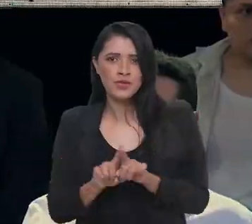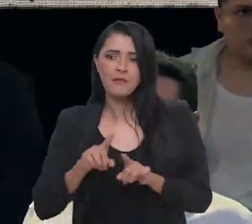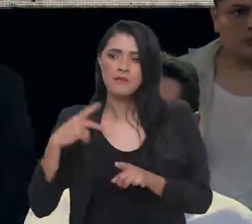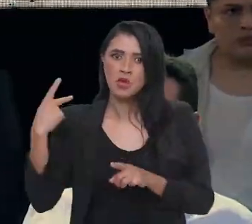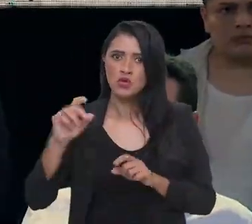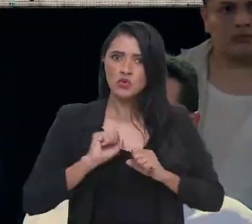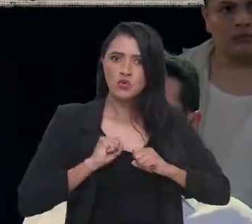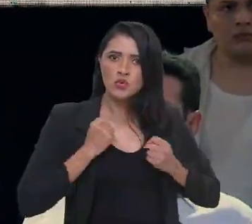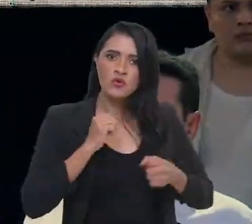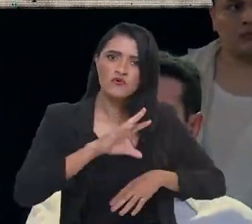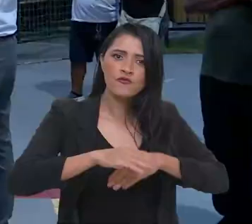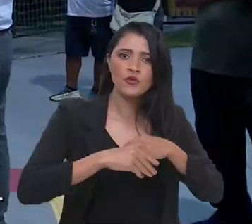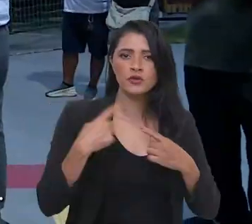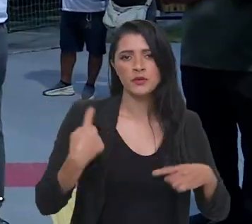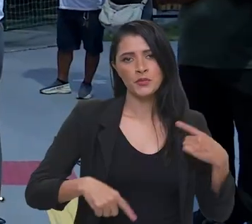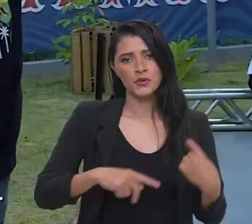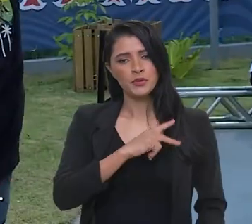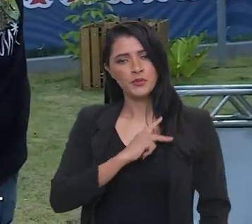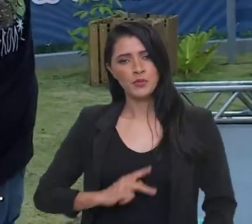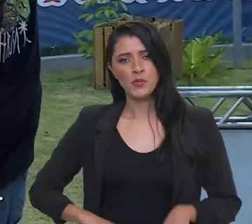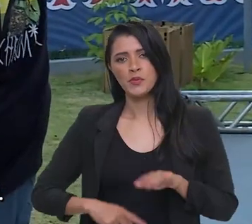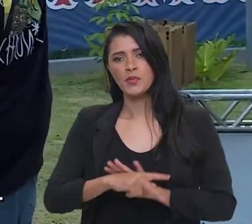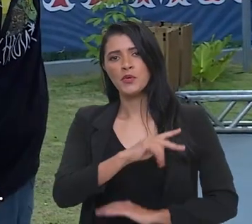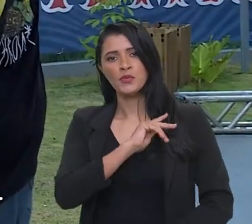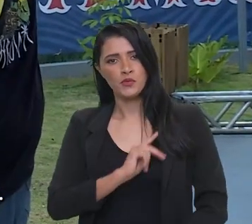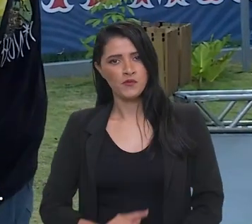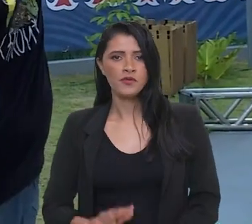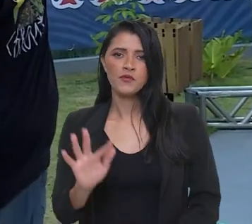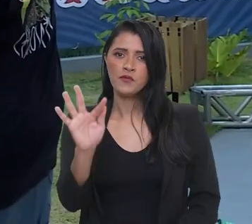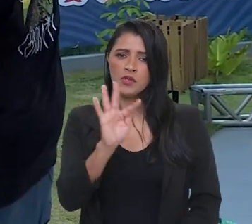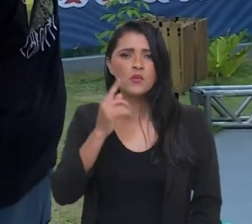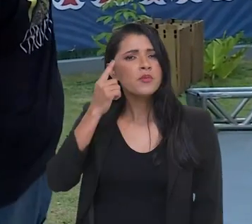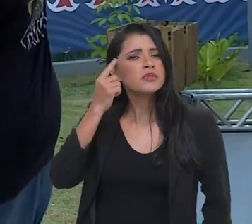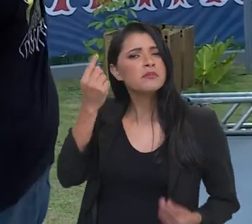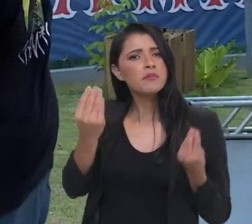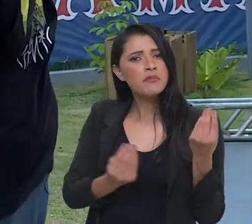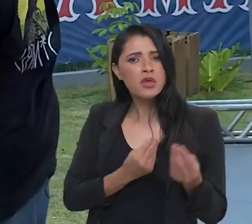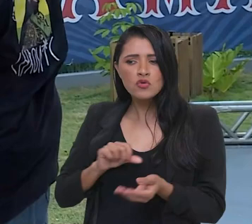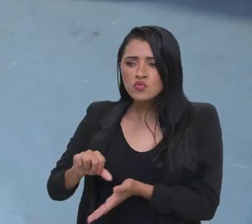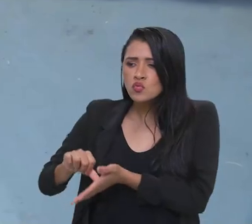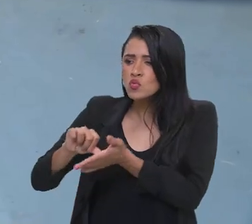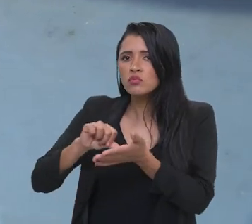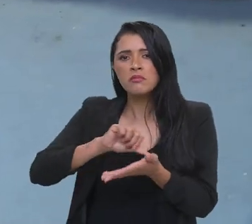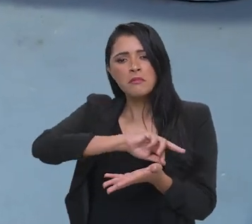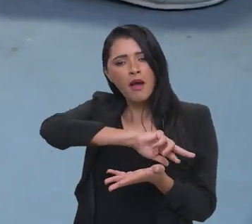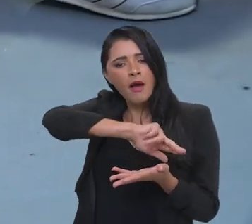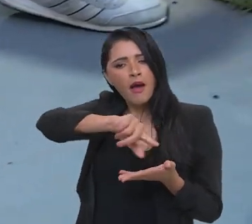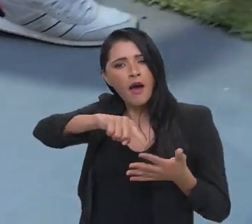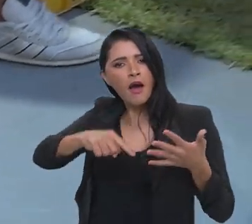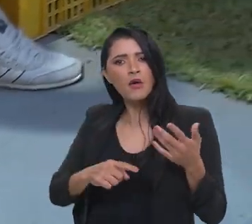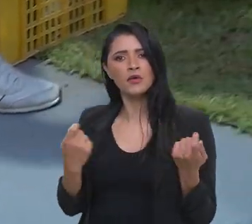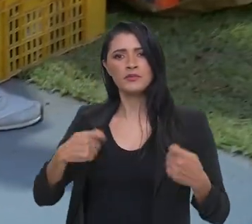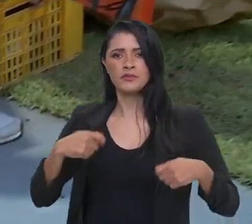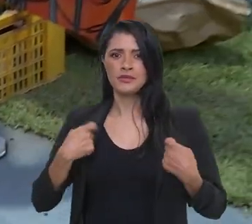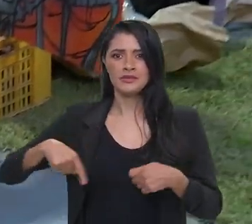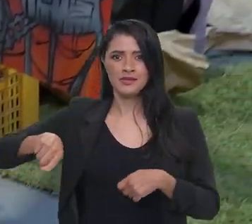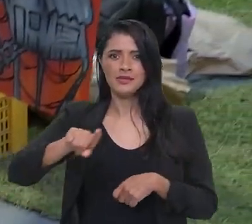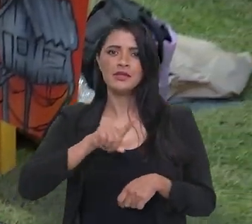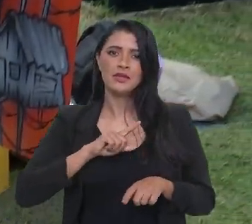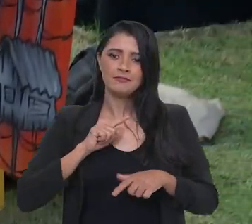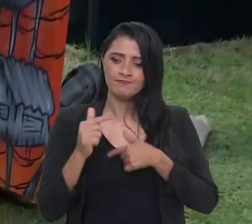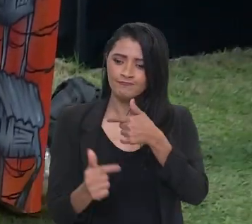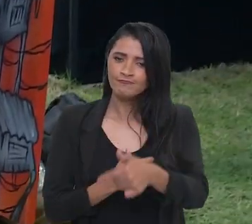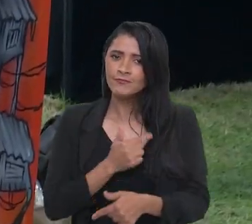e integrar suas iniciativas às políticas públicas do governo federal. A ideia é mapear as necessidades da periferia